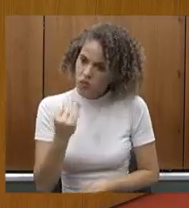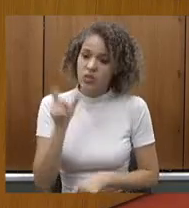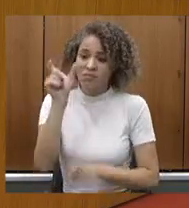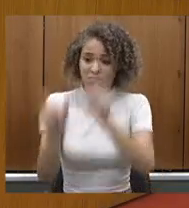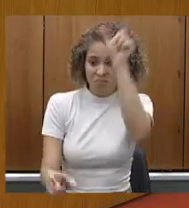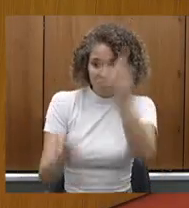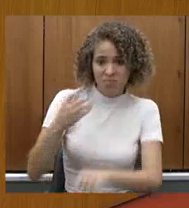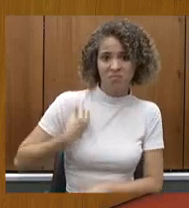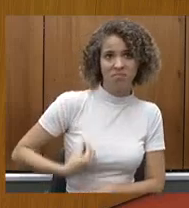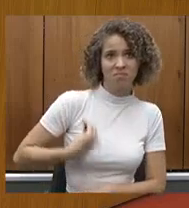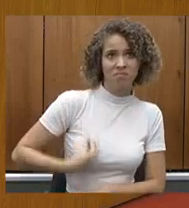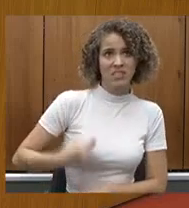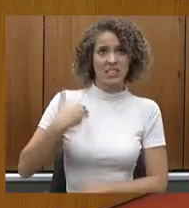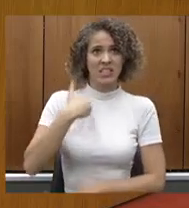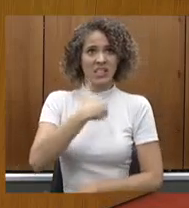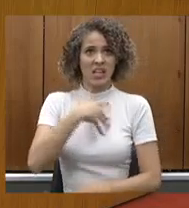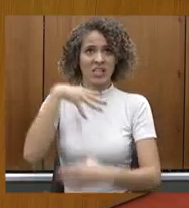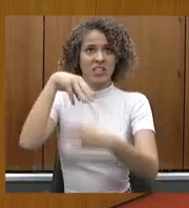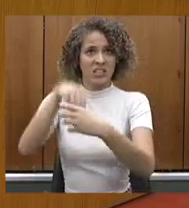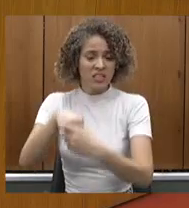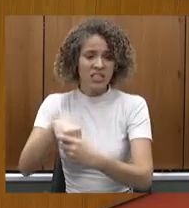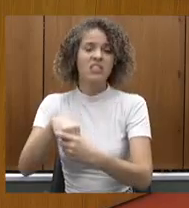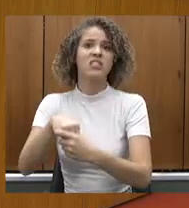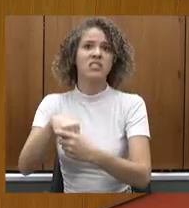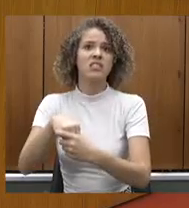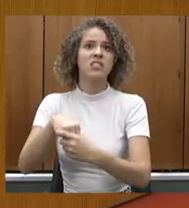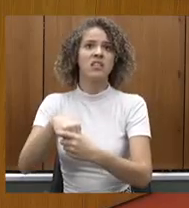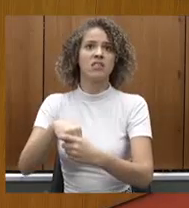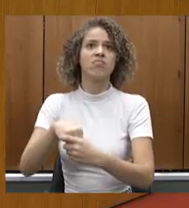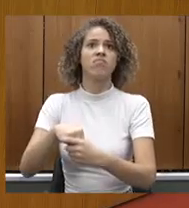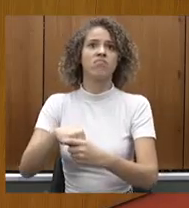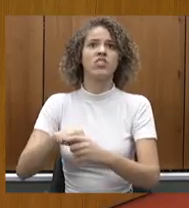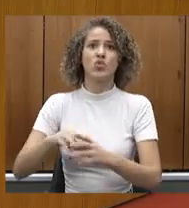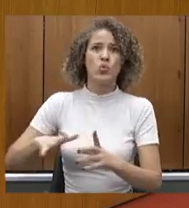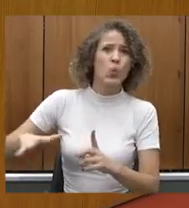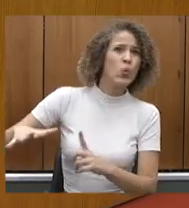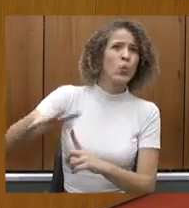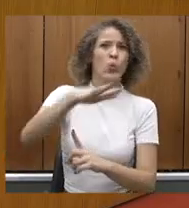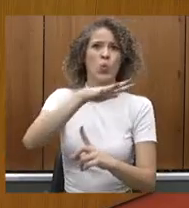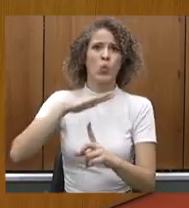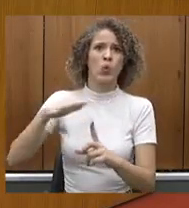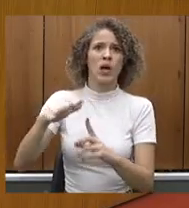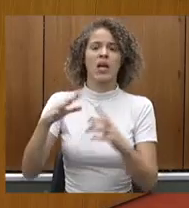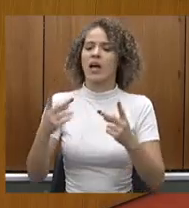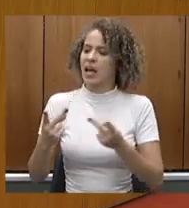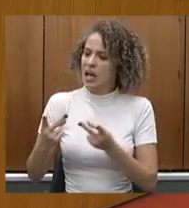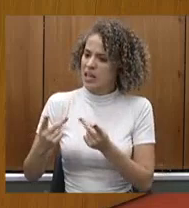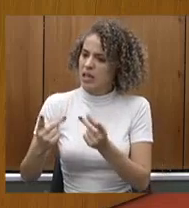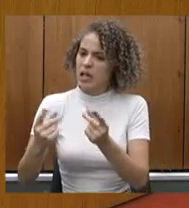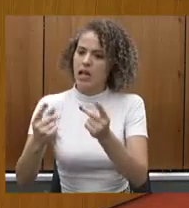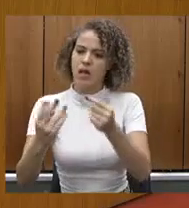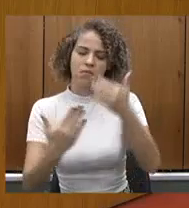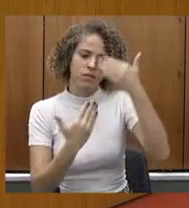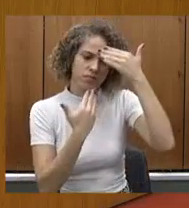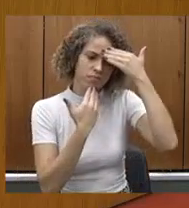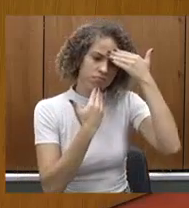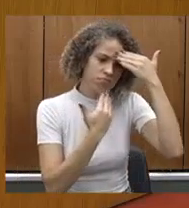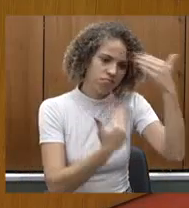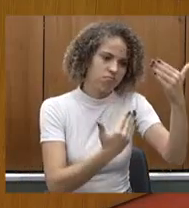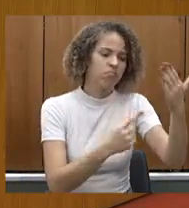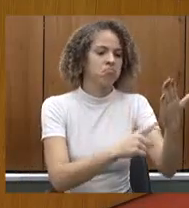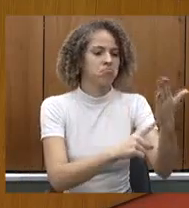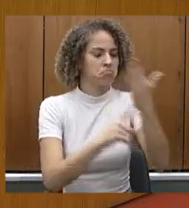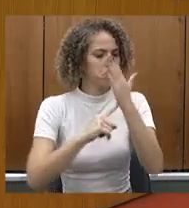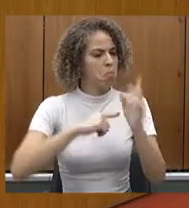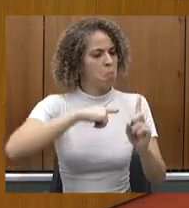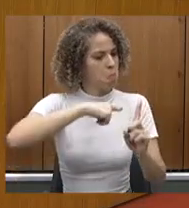pessoas, para a saúde dos mineiros? Minas e as Gerais têm que ser eternamente grata por essa atitude,